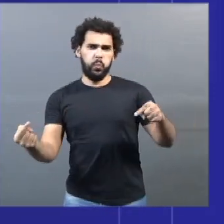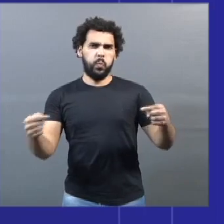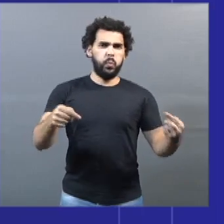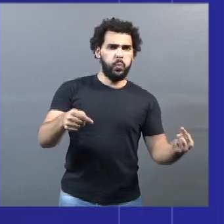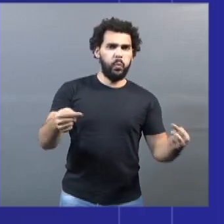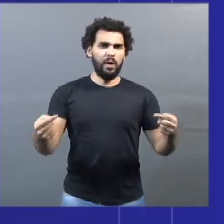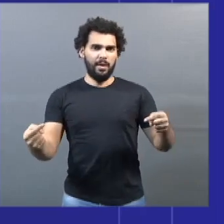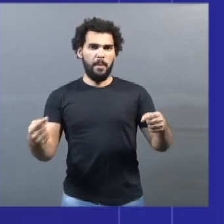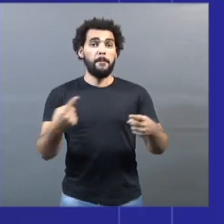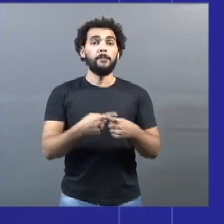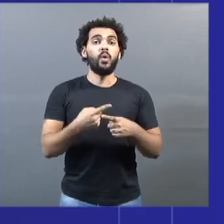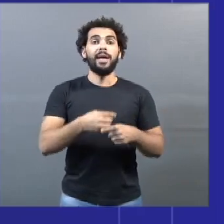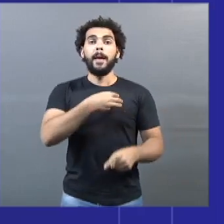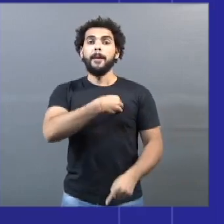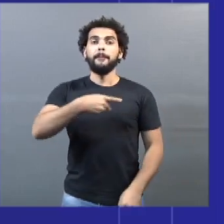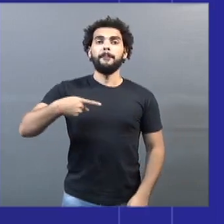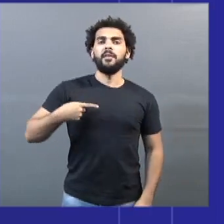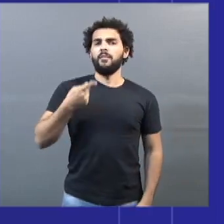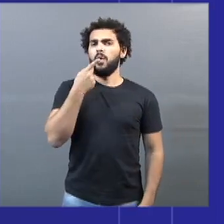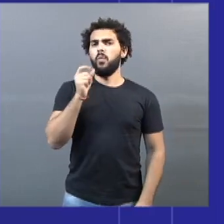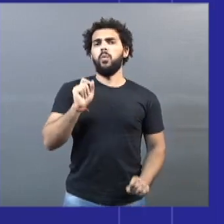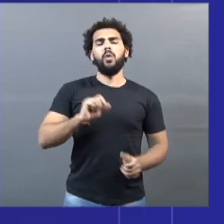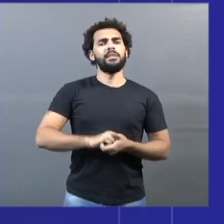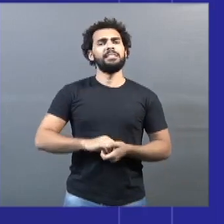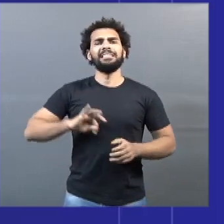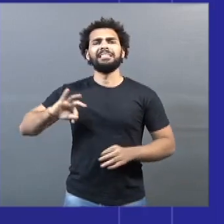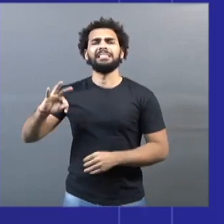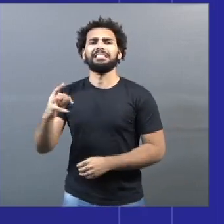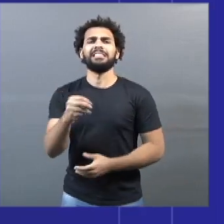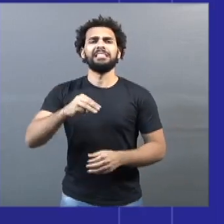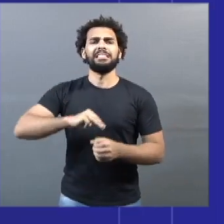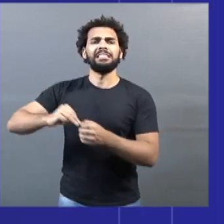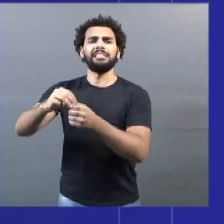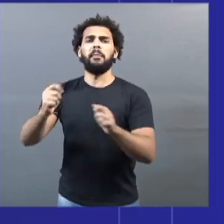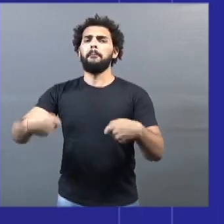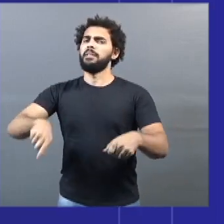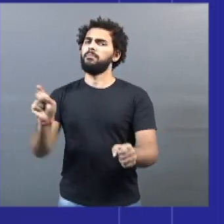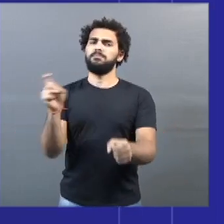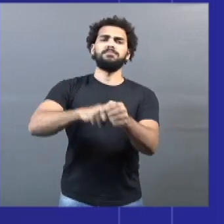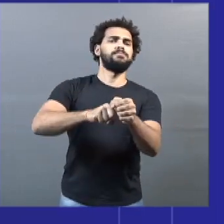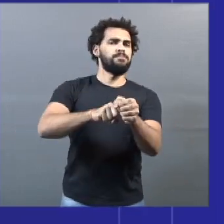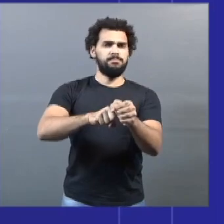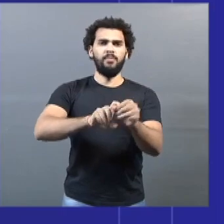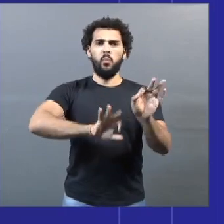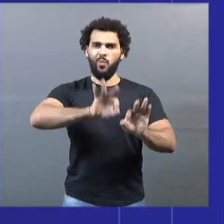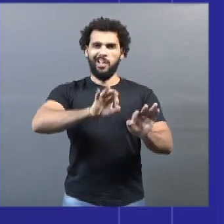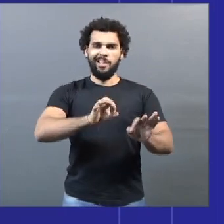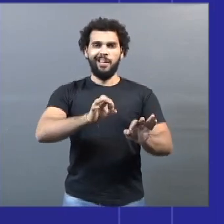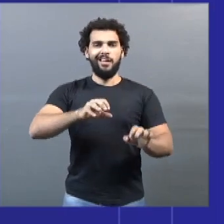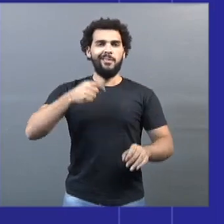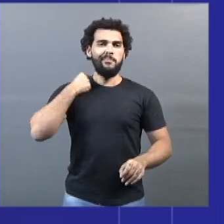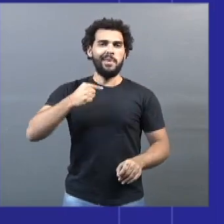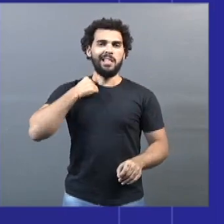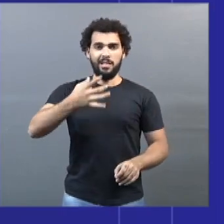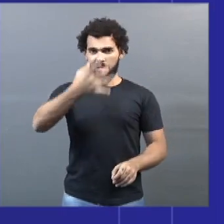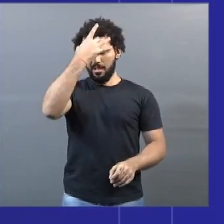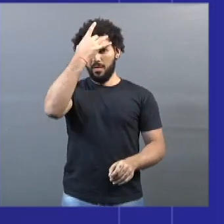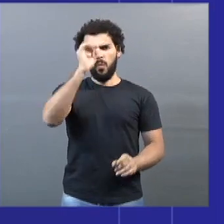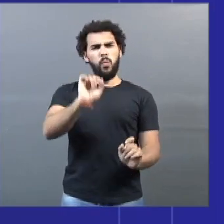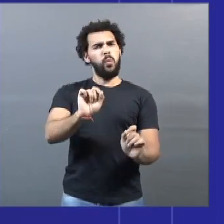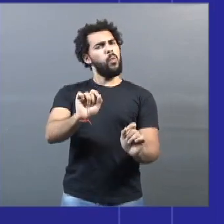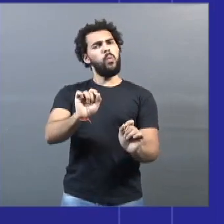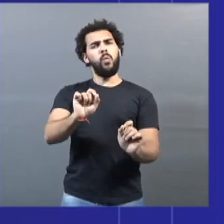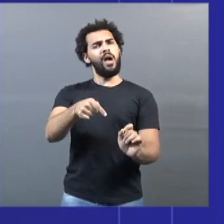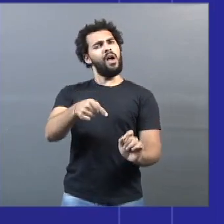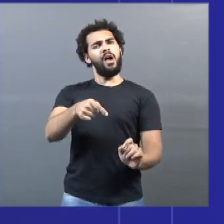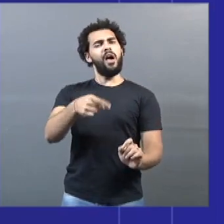obrigou os municípios a aderirem ao programa Minas Consciente. O programa Minas Consciente é